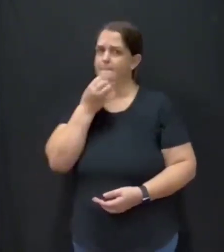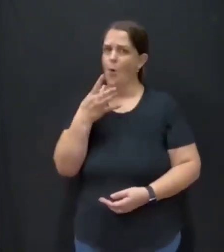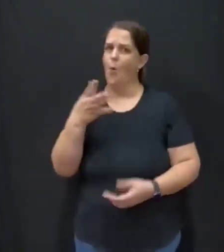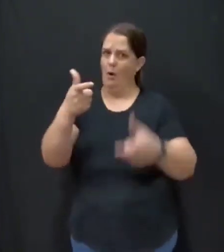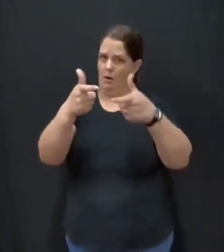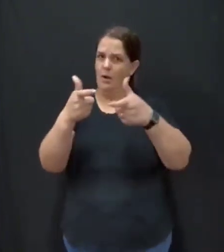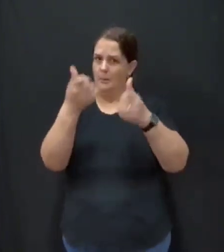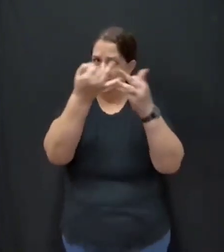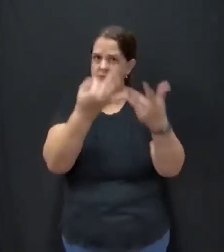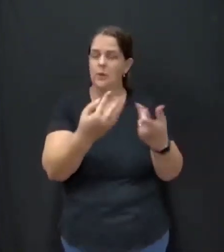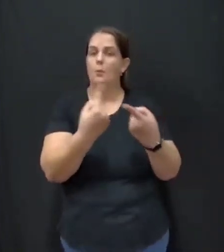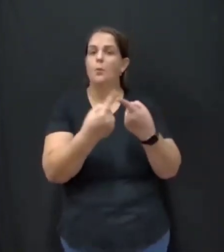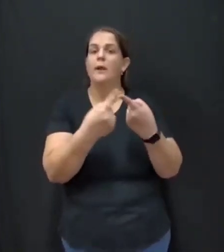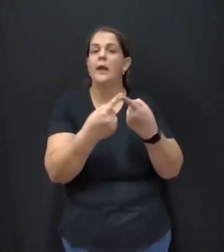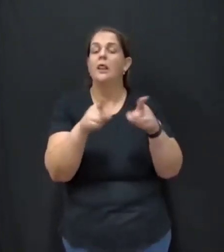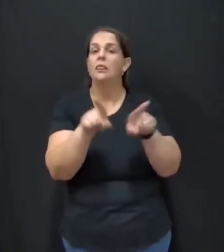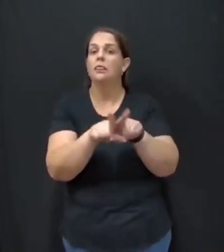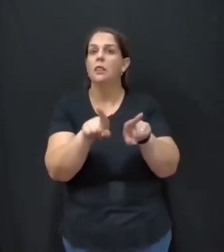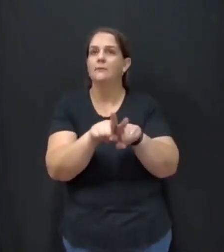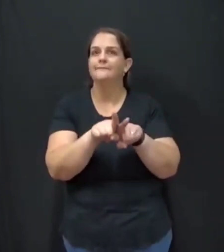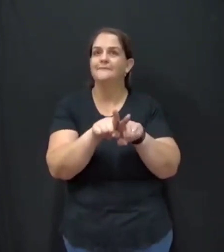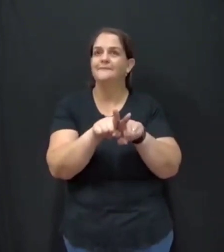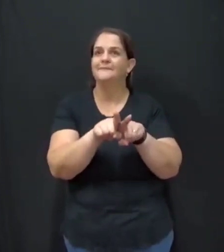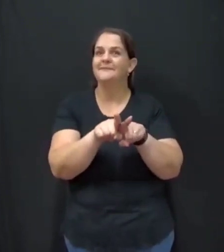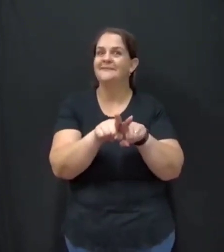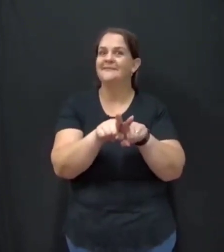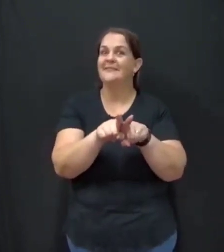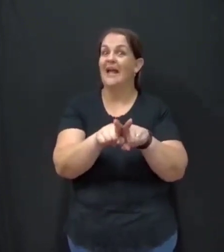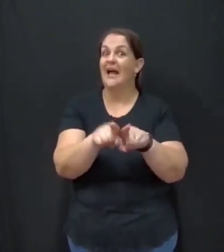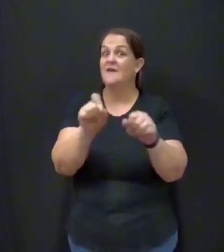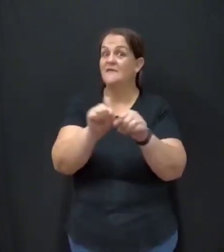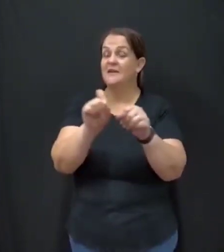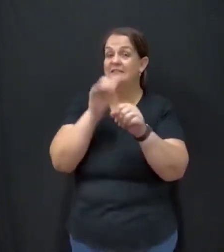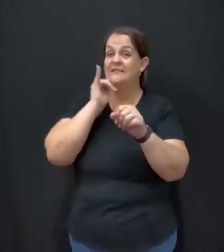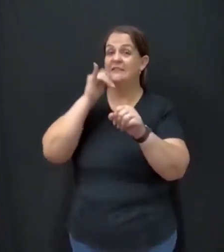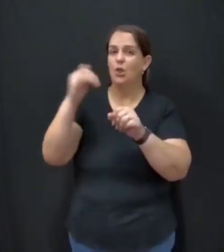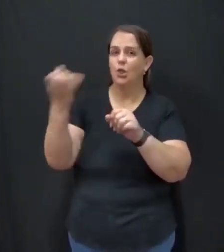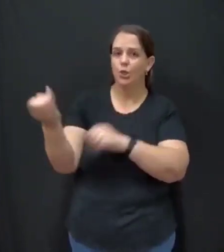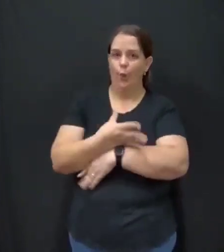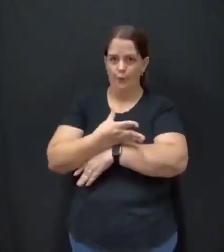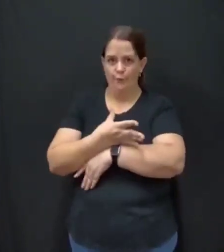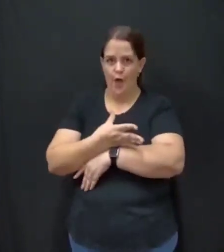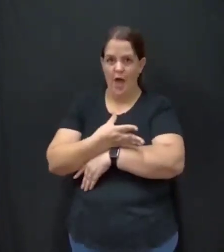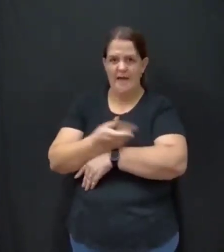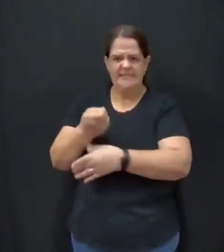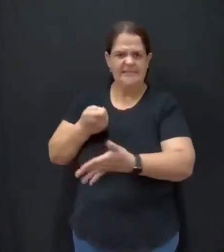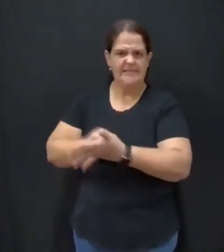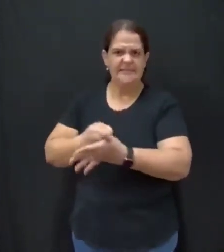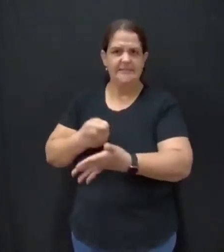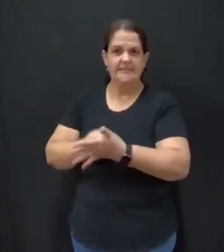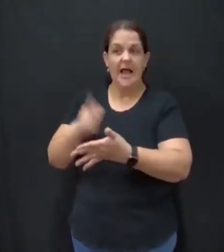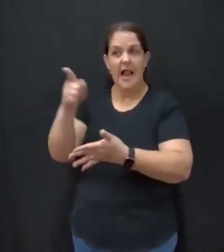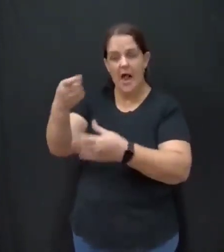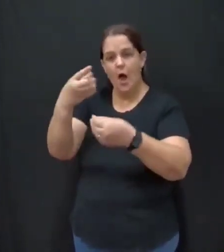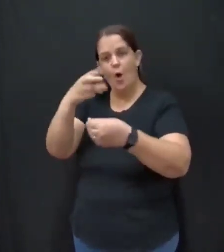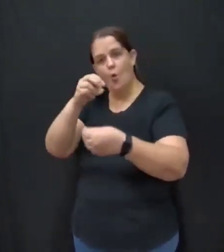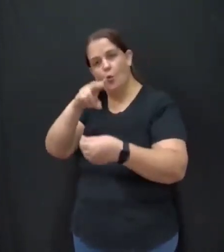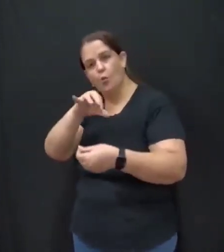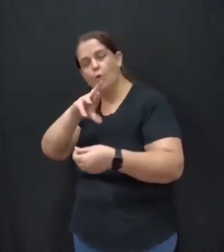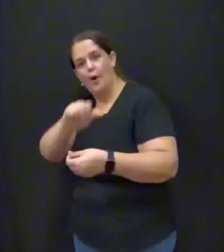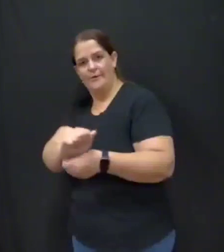a colocação. Inclusive, estão fazendo a rede nova, reforçando, lá em Concórdia do Oeste.